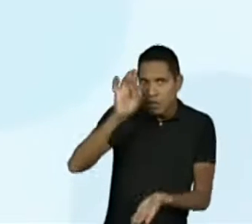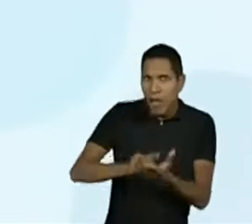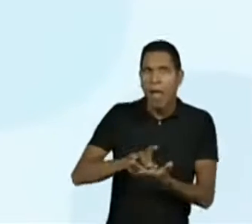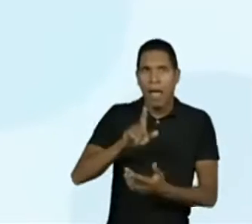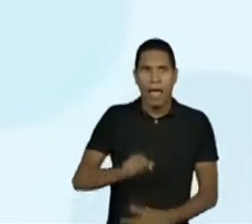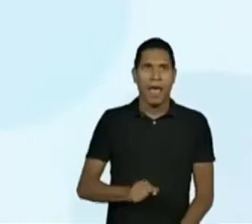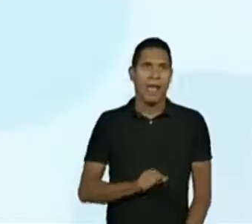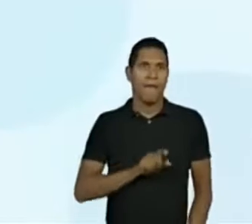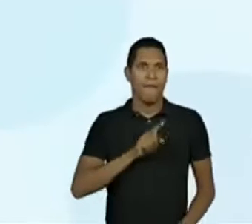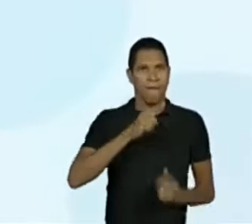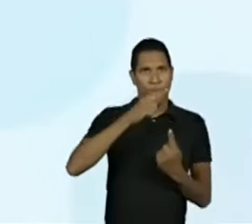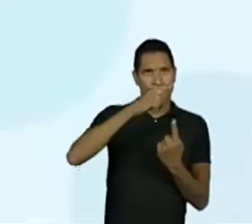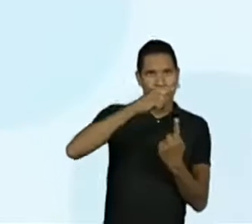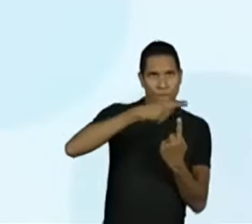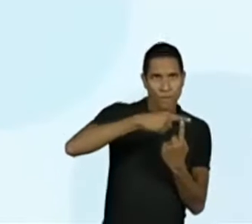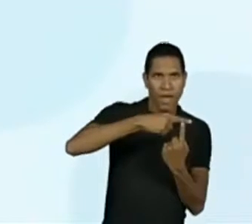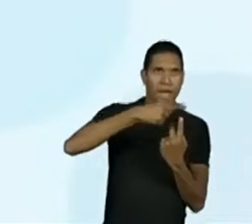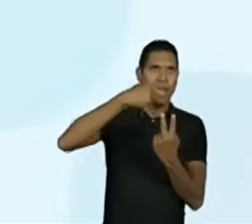Então, temos aqui...